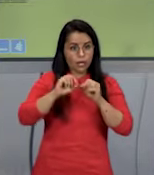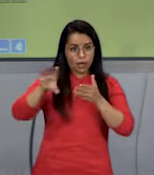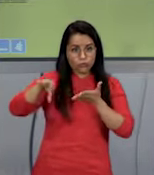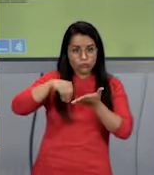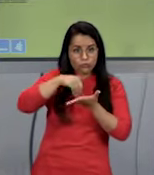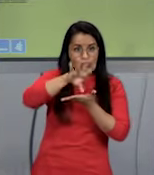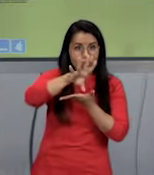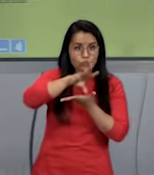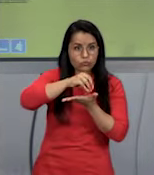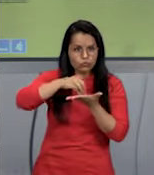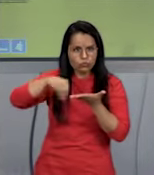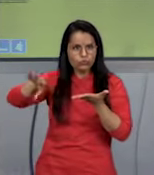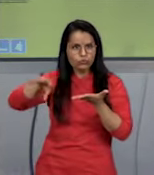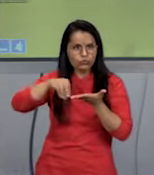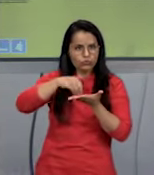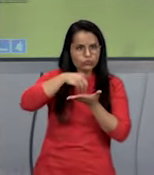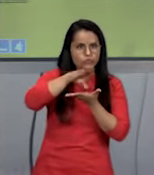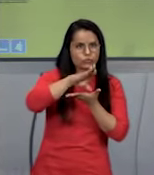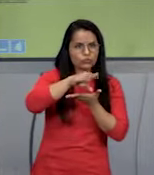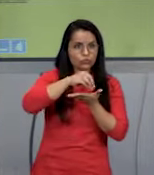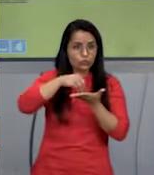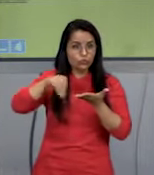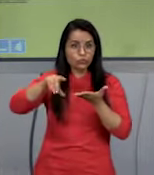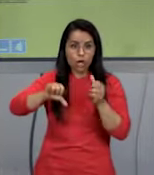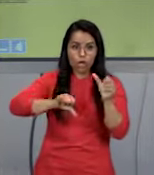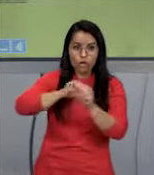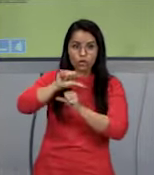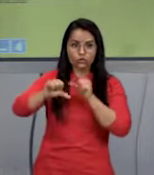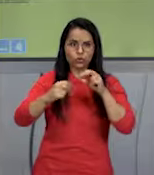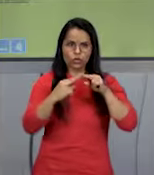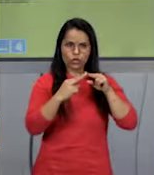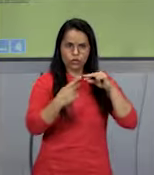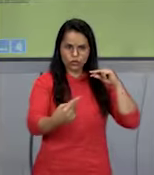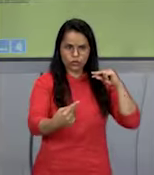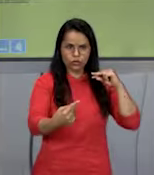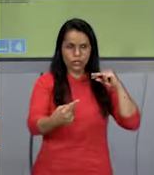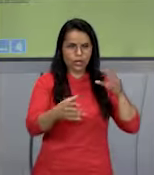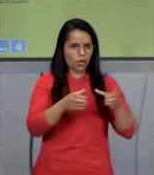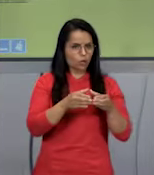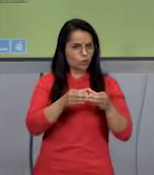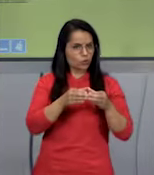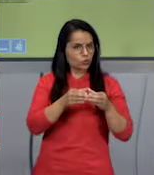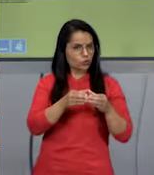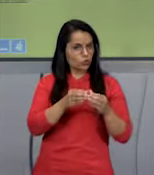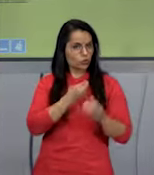aquela reprodução que vai ocorrer troca de material genético entre os seres vivos.